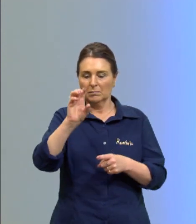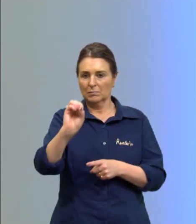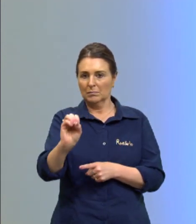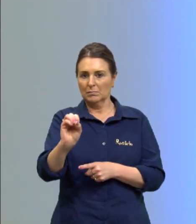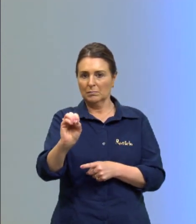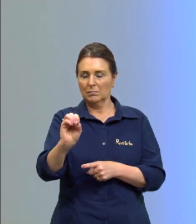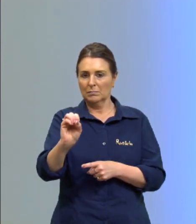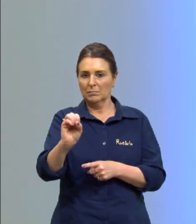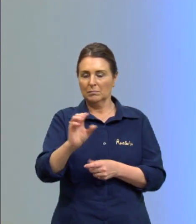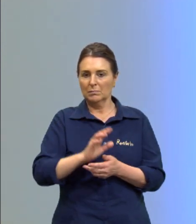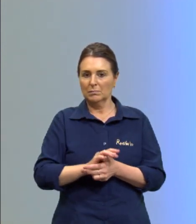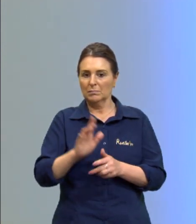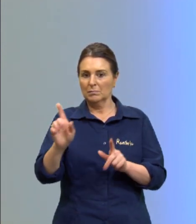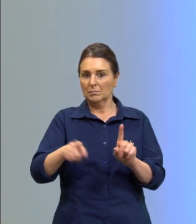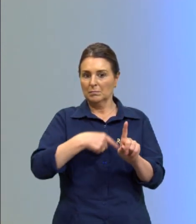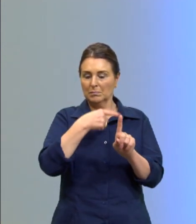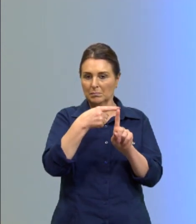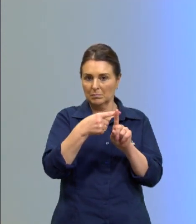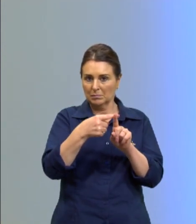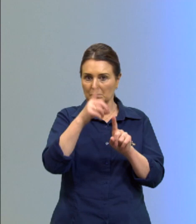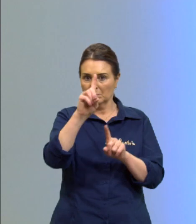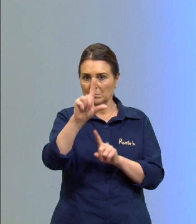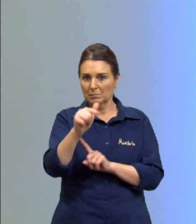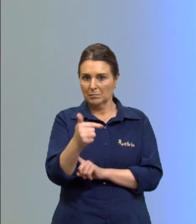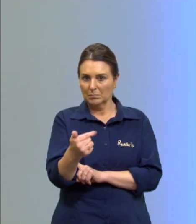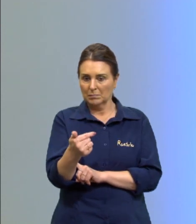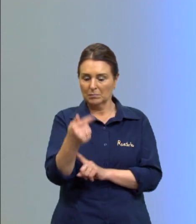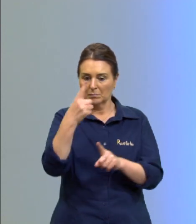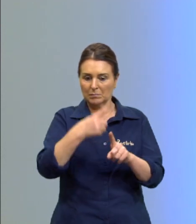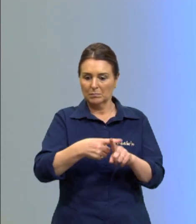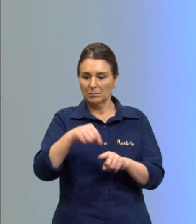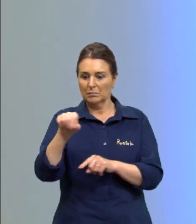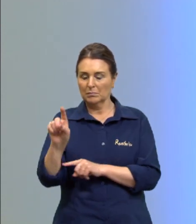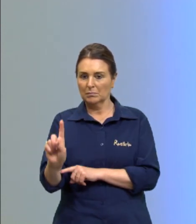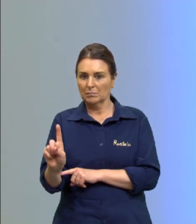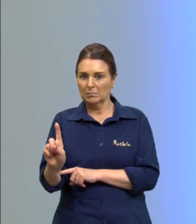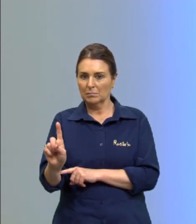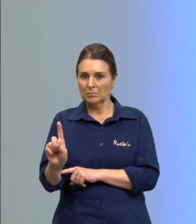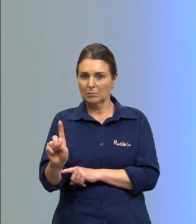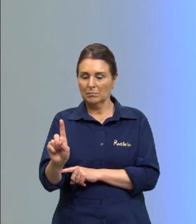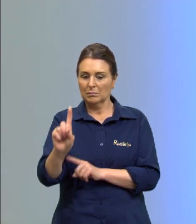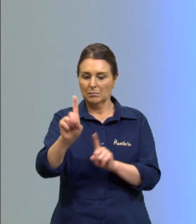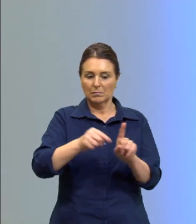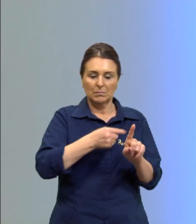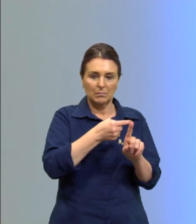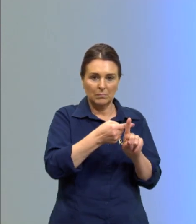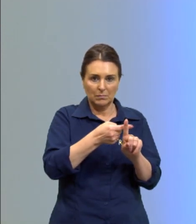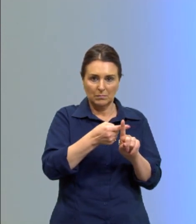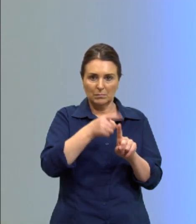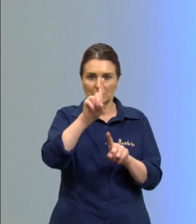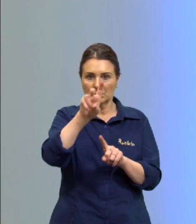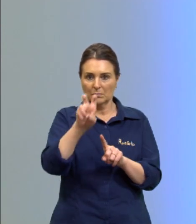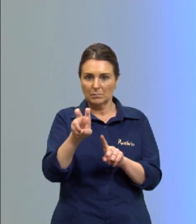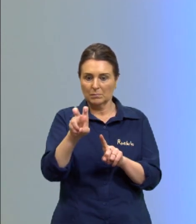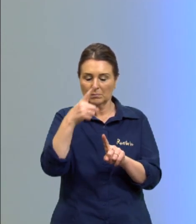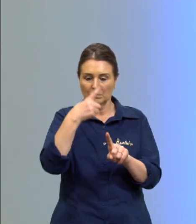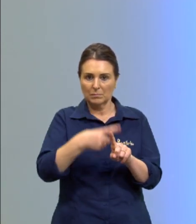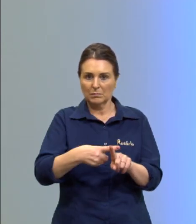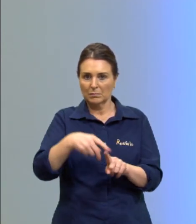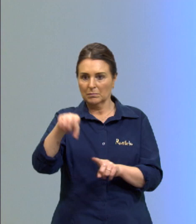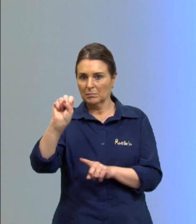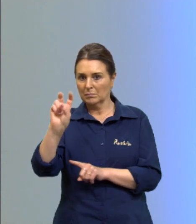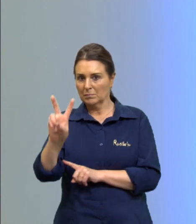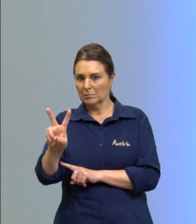mais 17 vezes 1 mais 15 vezes